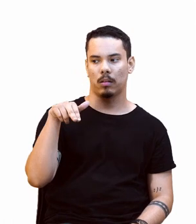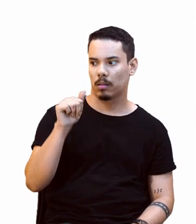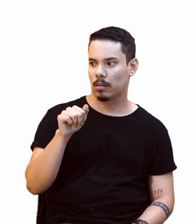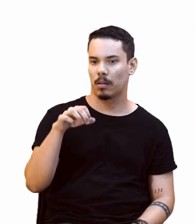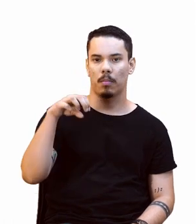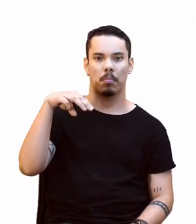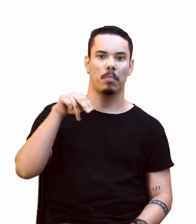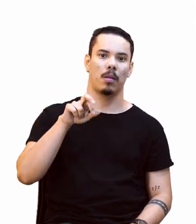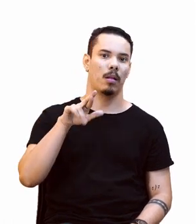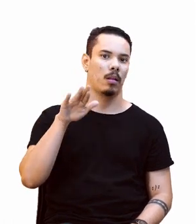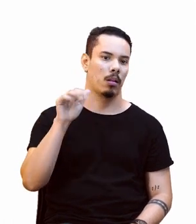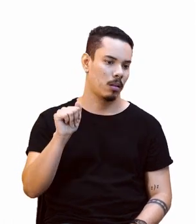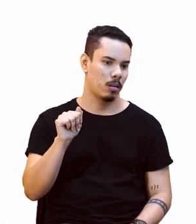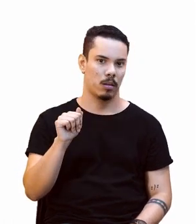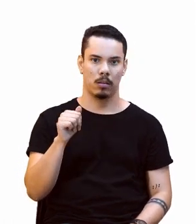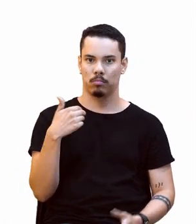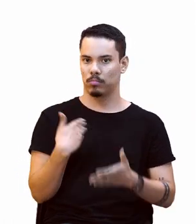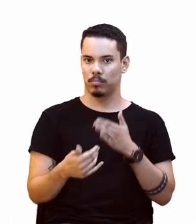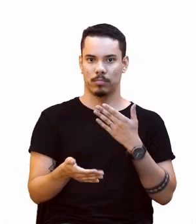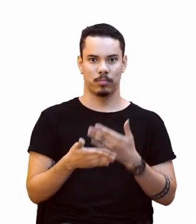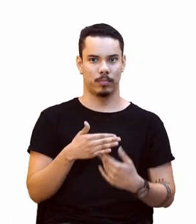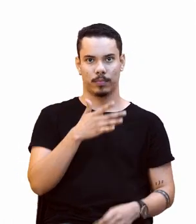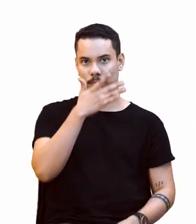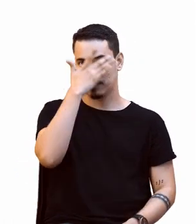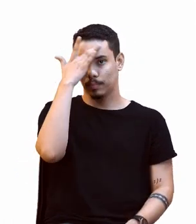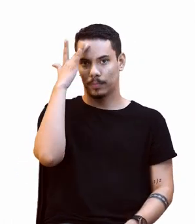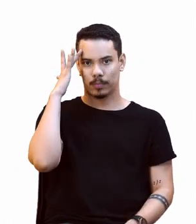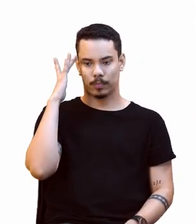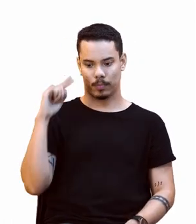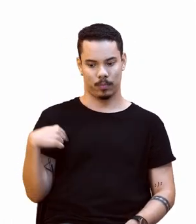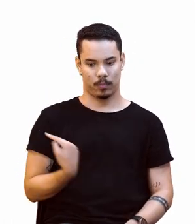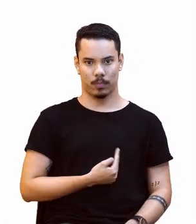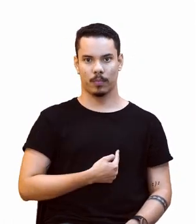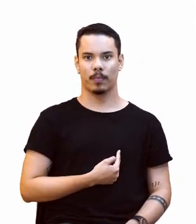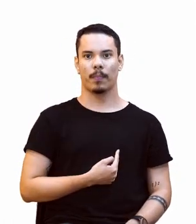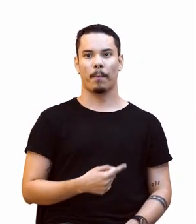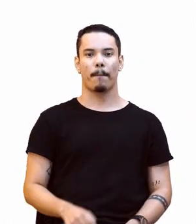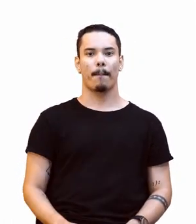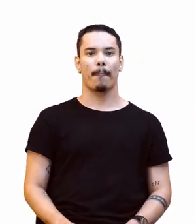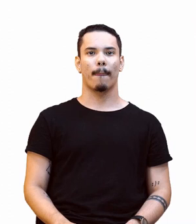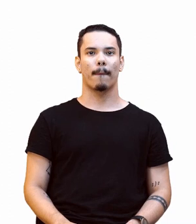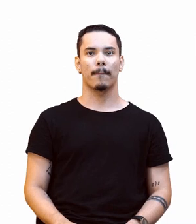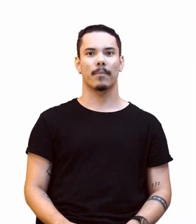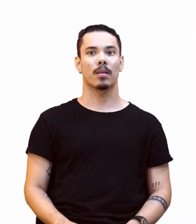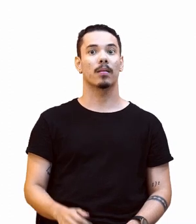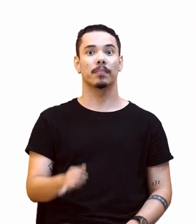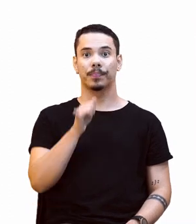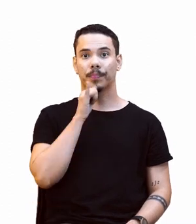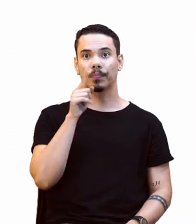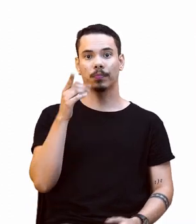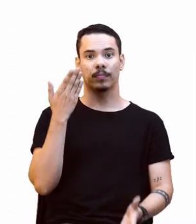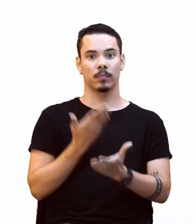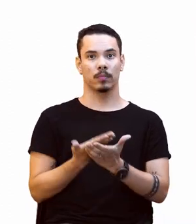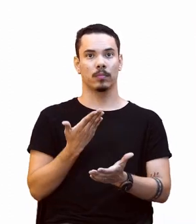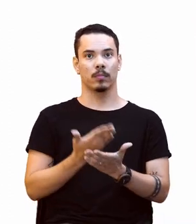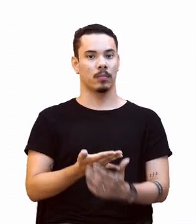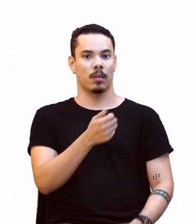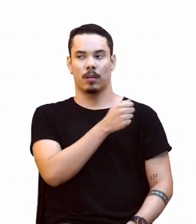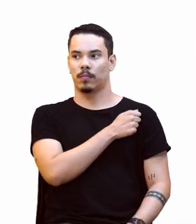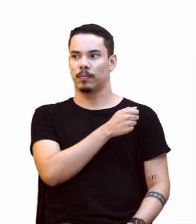Brian. Eu coloquei Brian. Pode ser qualquer um de nós, ok? Ó, vamos supor que ele é um estudante da mediação